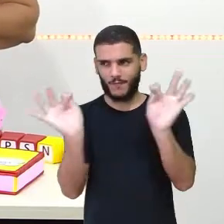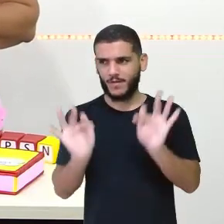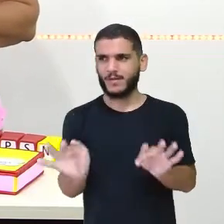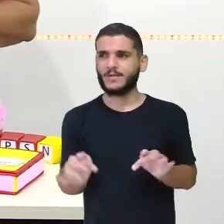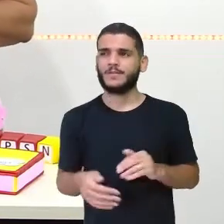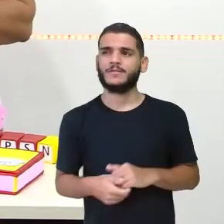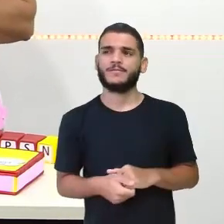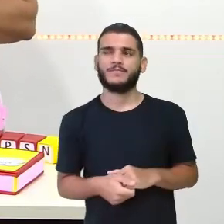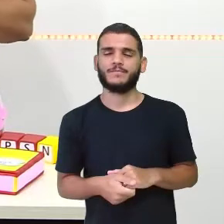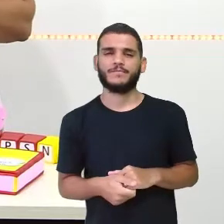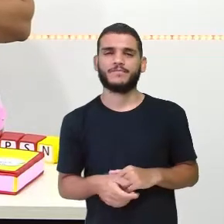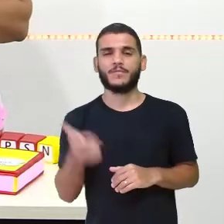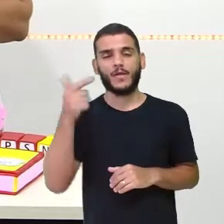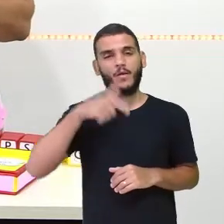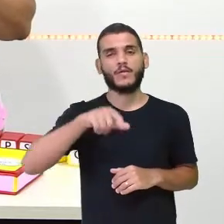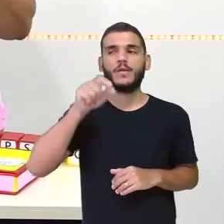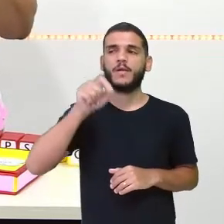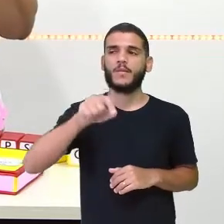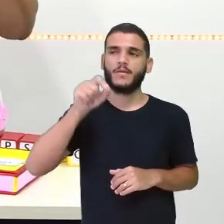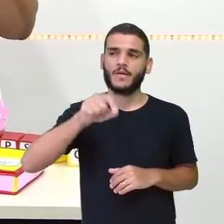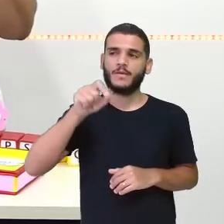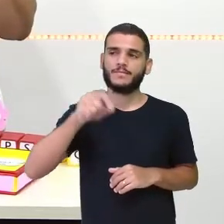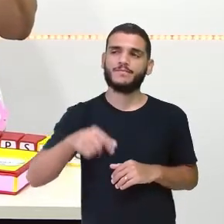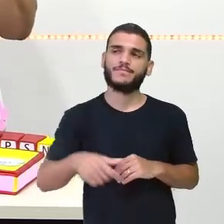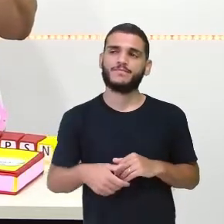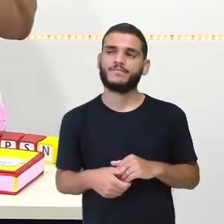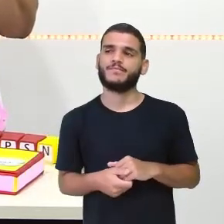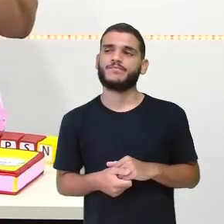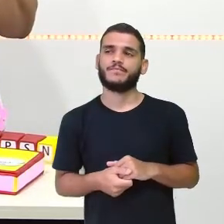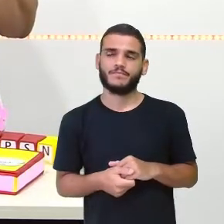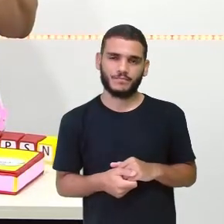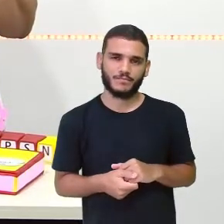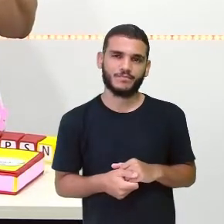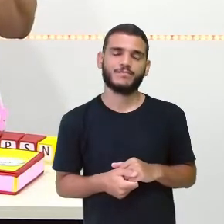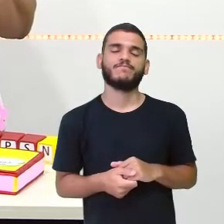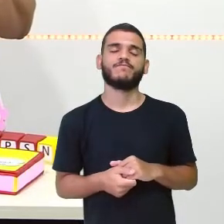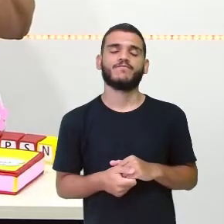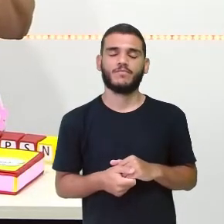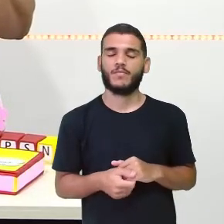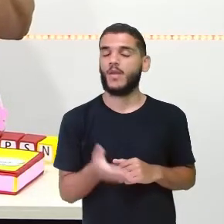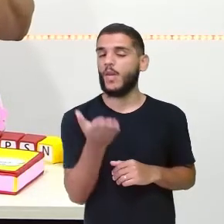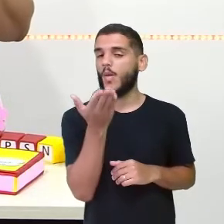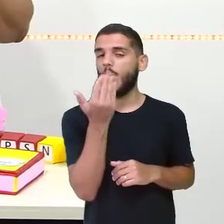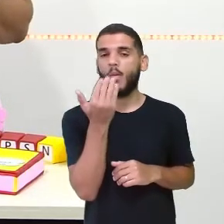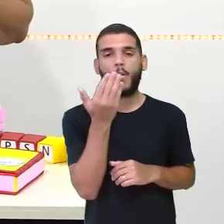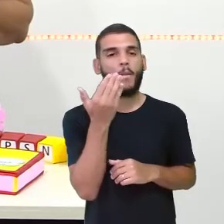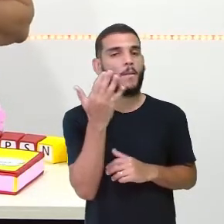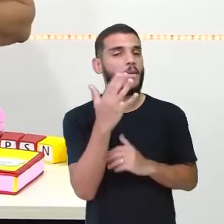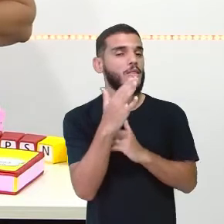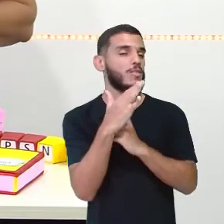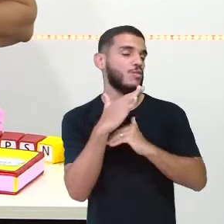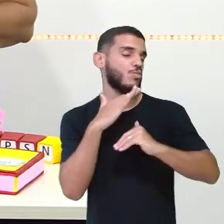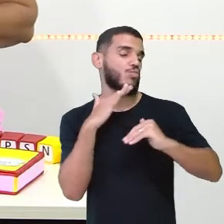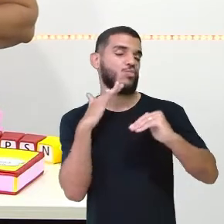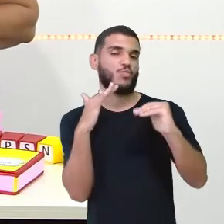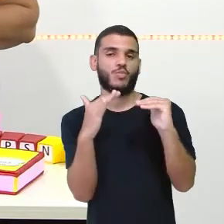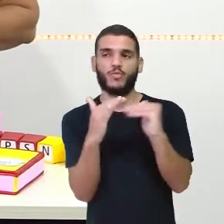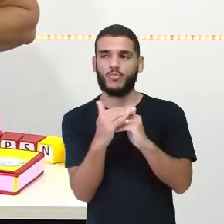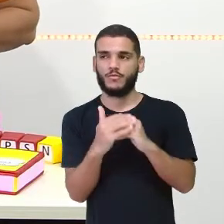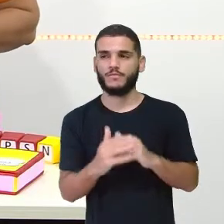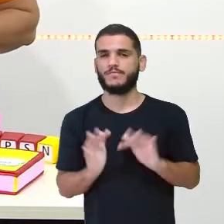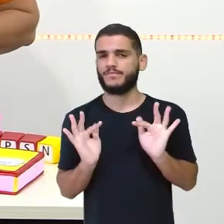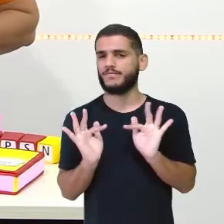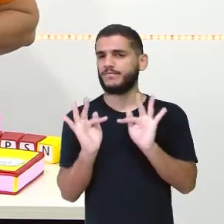conseguia comer todo o mingau. Quando